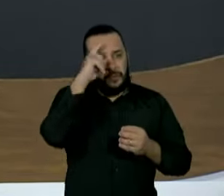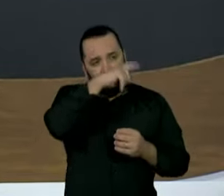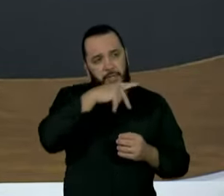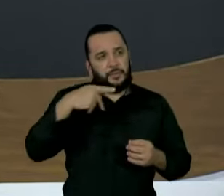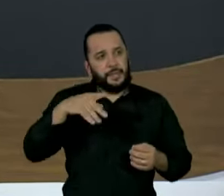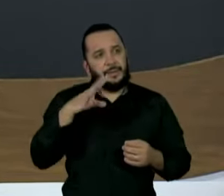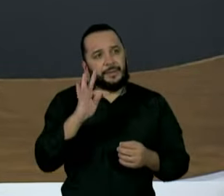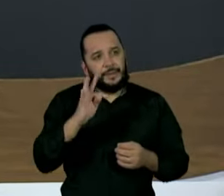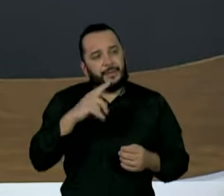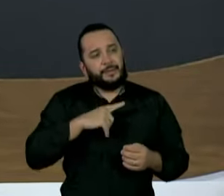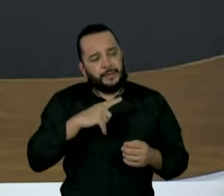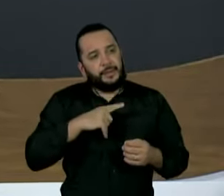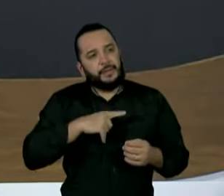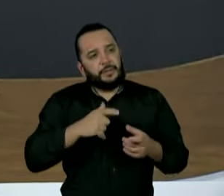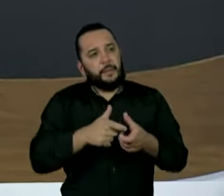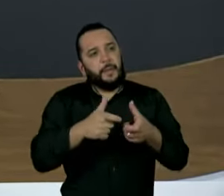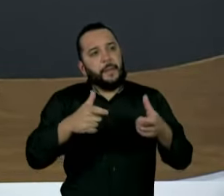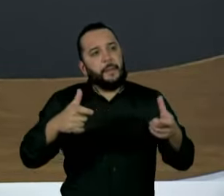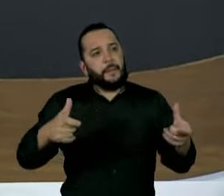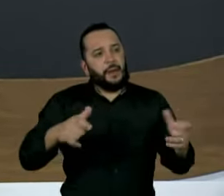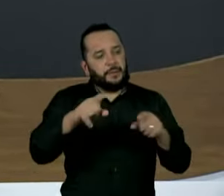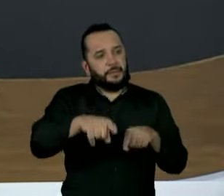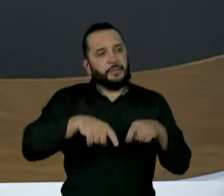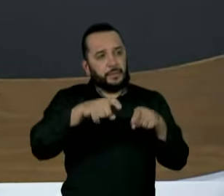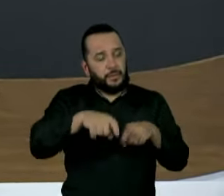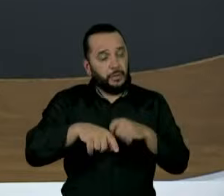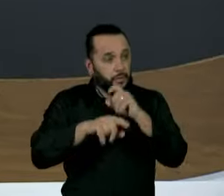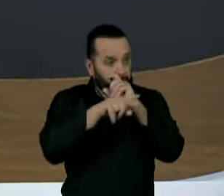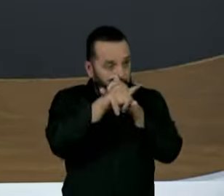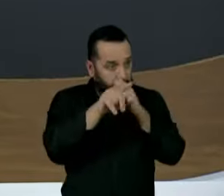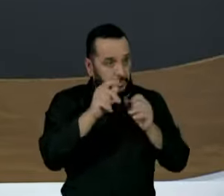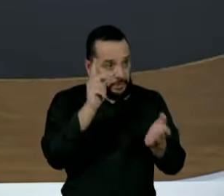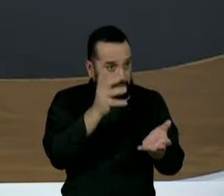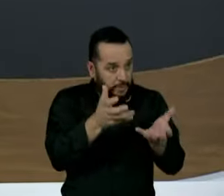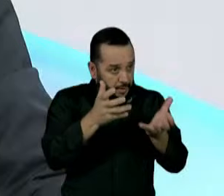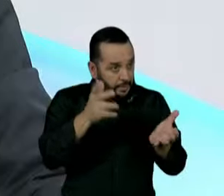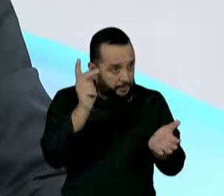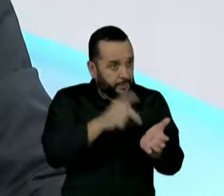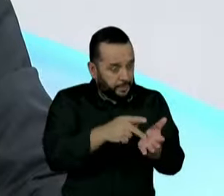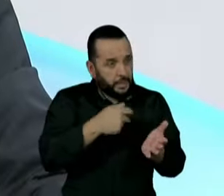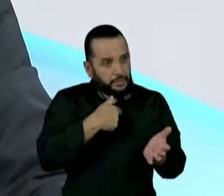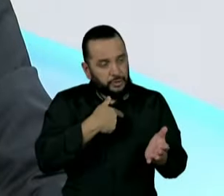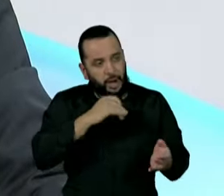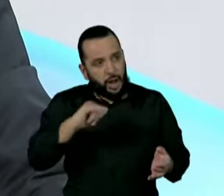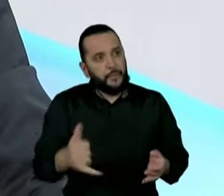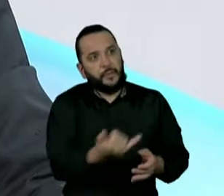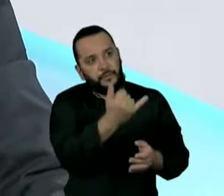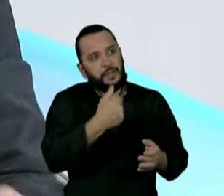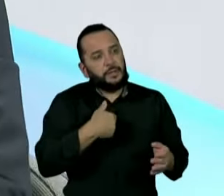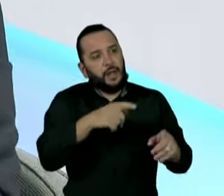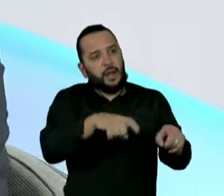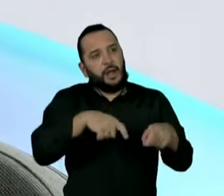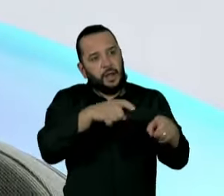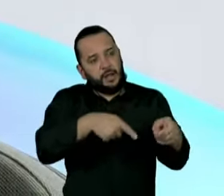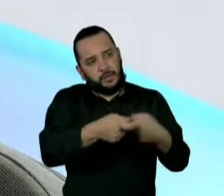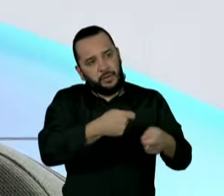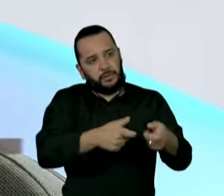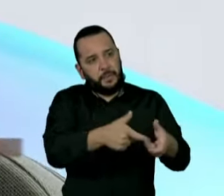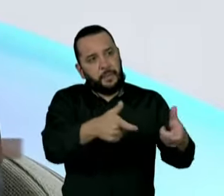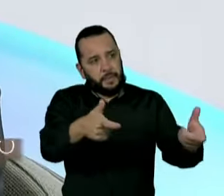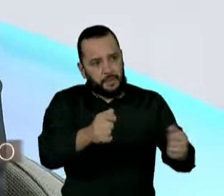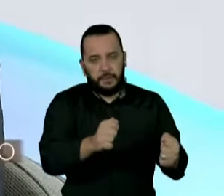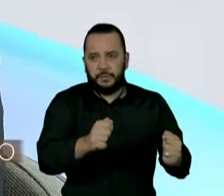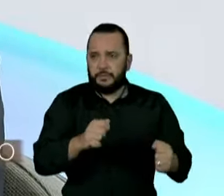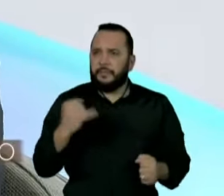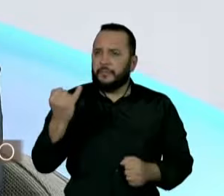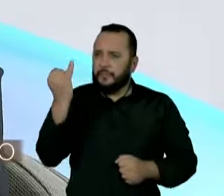tem de crescer no interior e se isso é um flanco que o senhor pretende, de fato, explorar. O agronegócio é muito importante para São